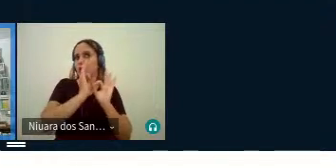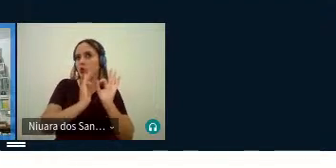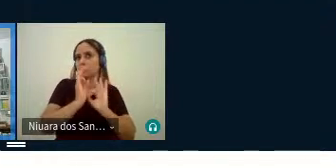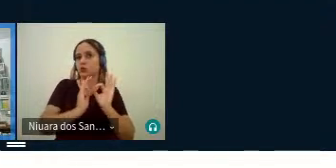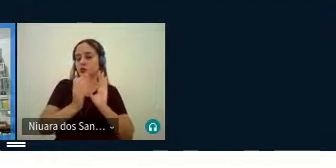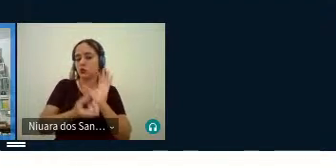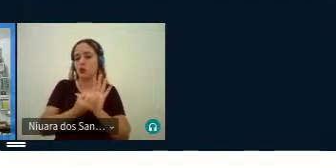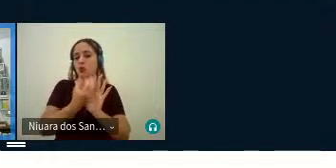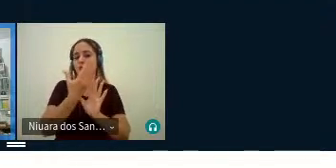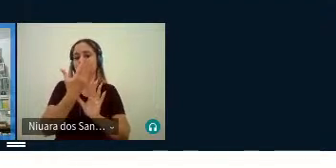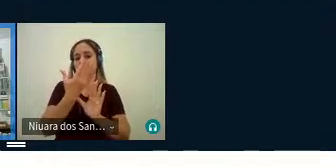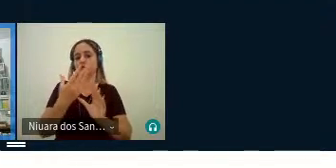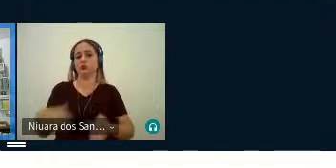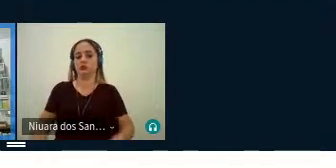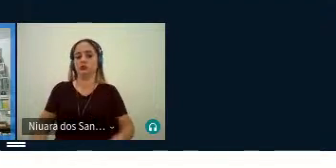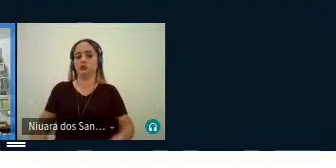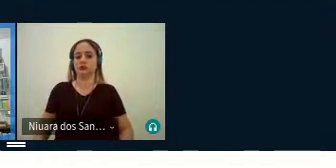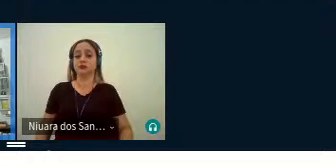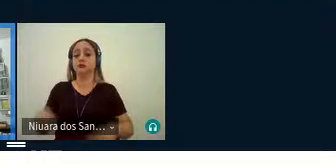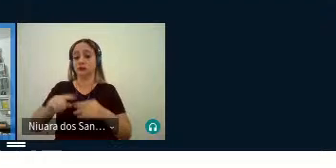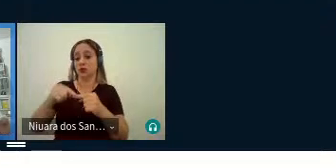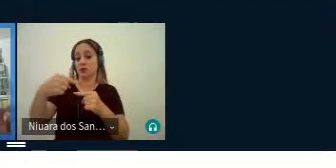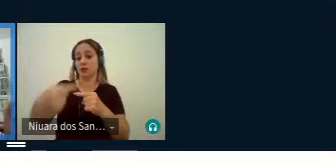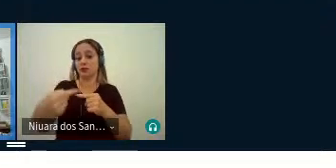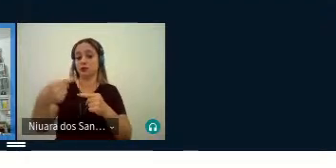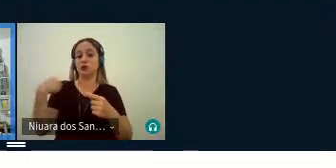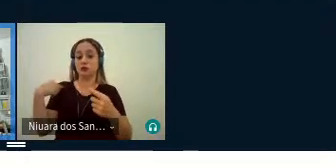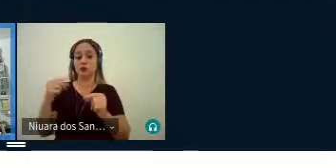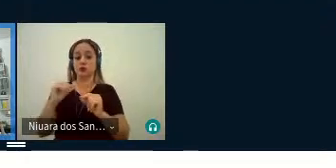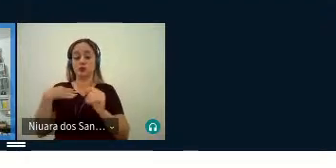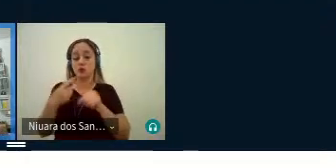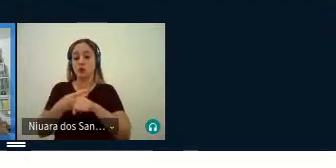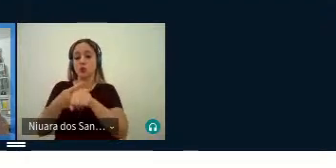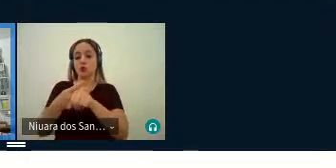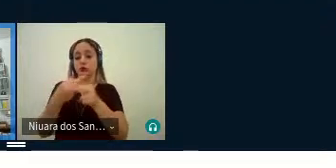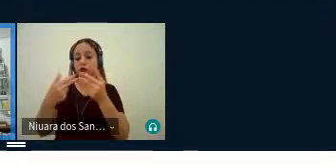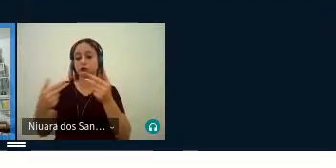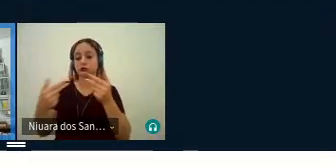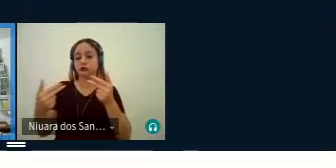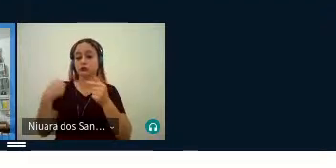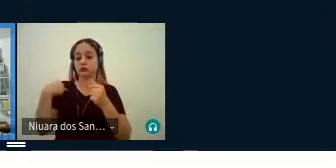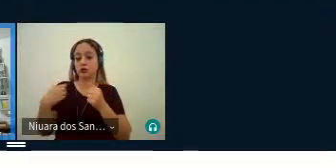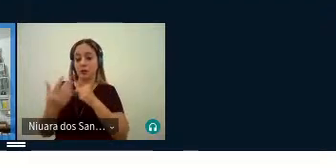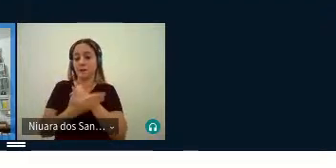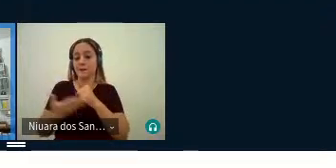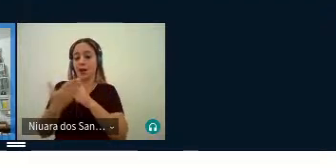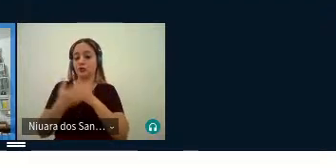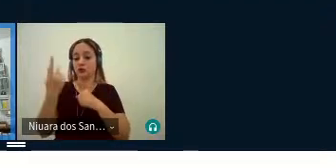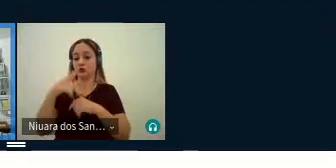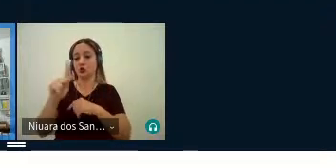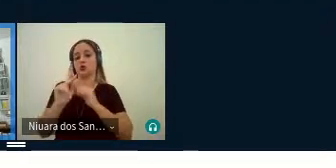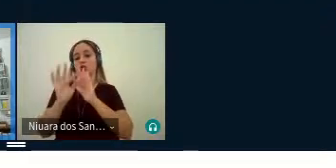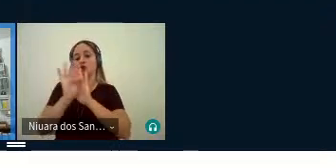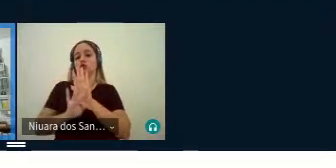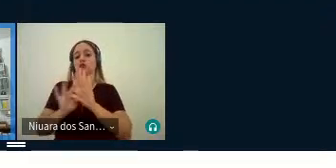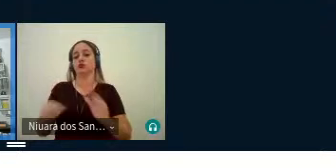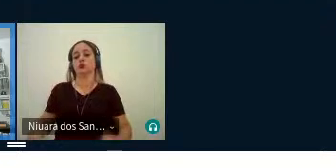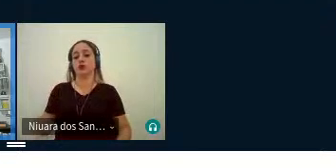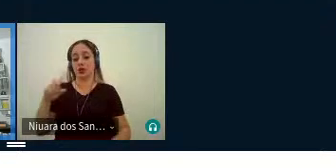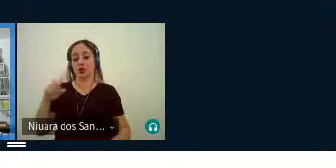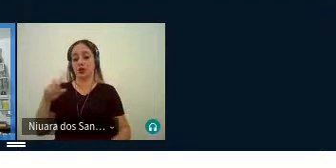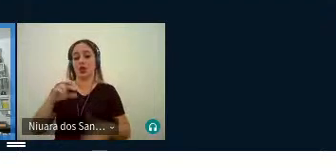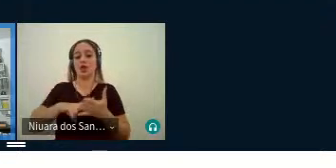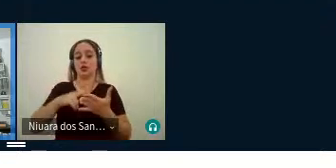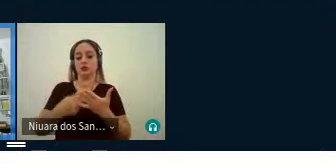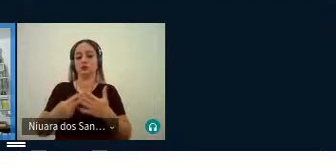construção, a partir dali, você busca elementos para subsidiar o seu texto, isso é traduzir,